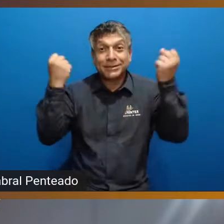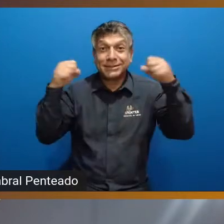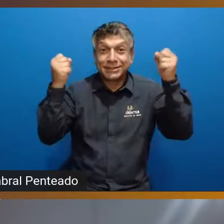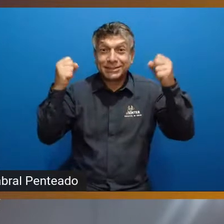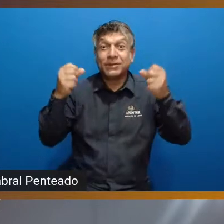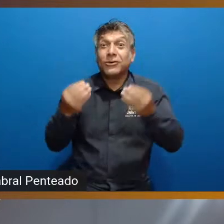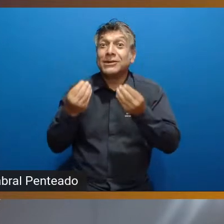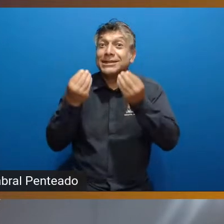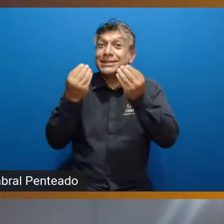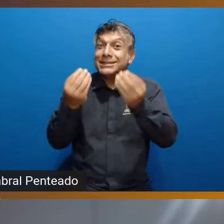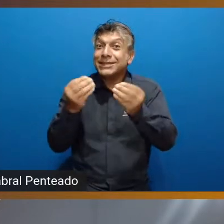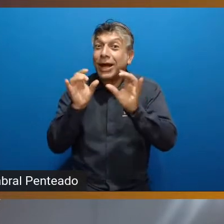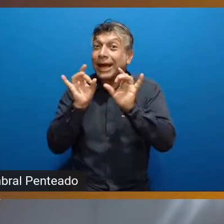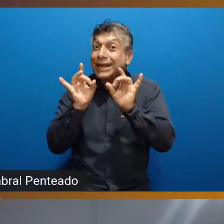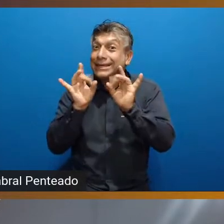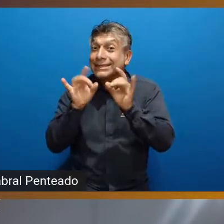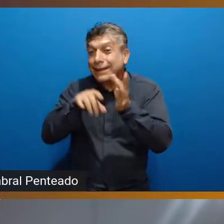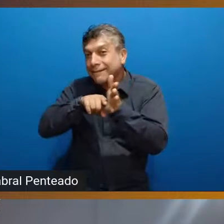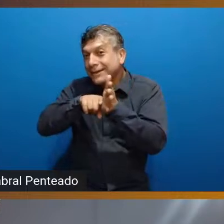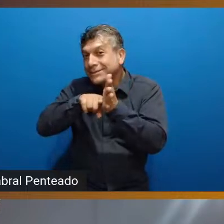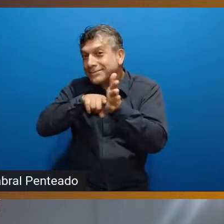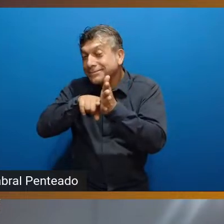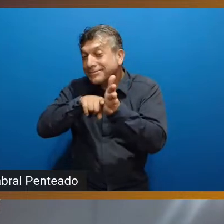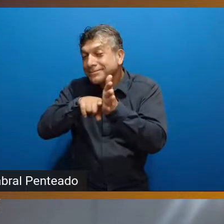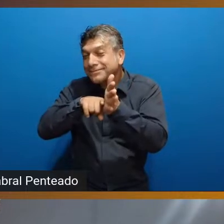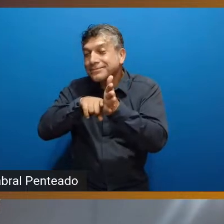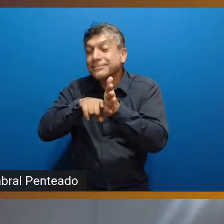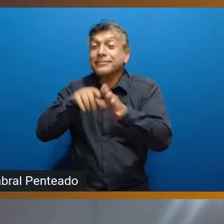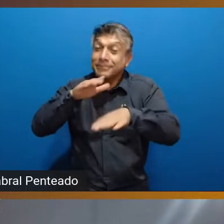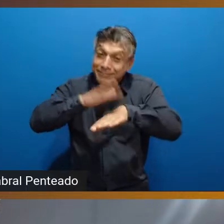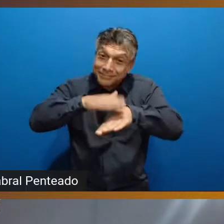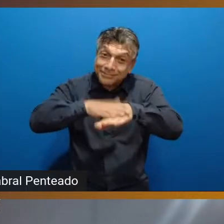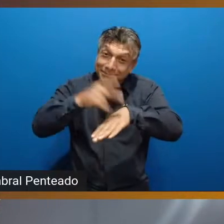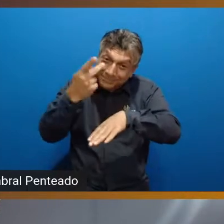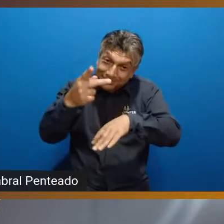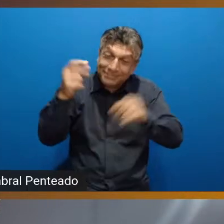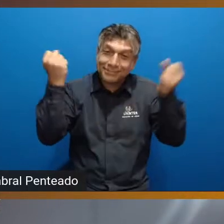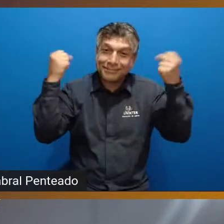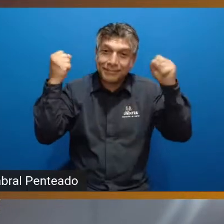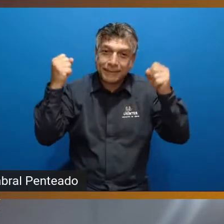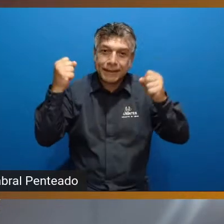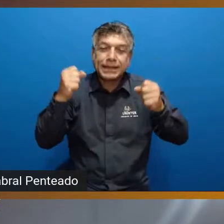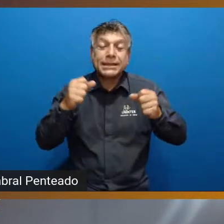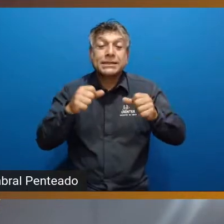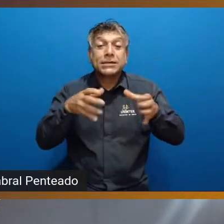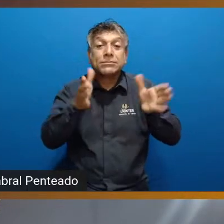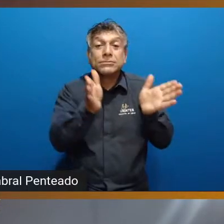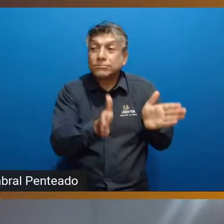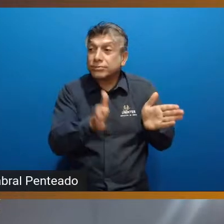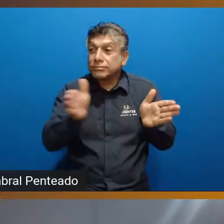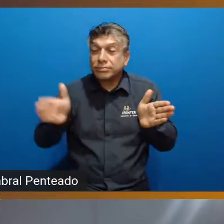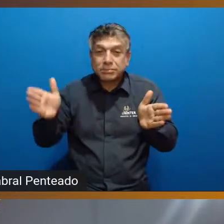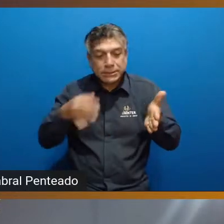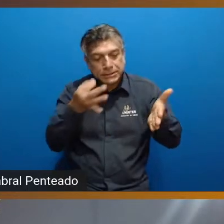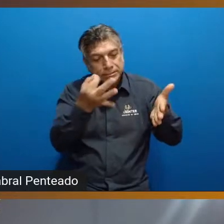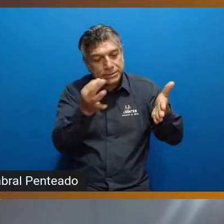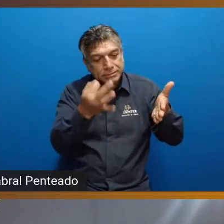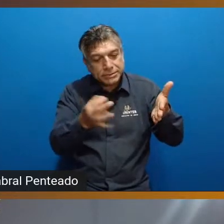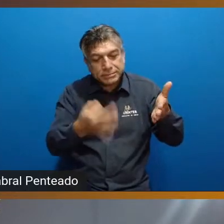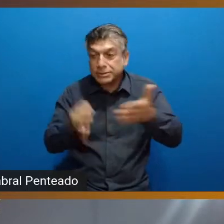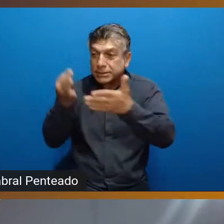pesquisa específica para os alunos de educação física que vai ser por área, que nós vamos fazer um